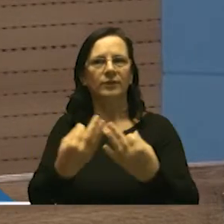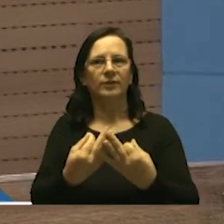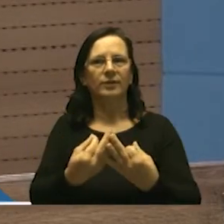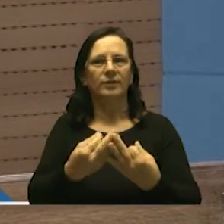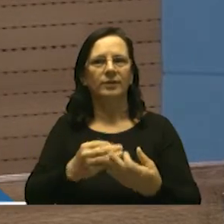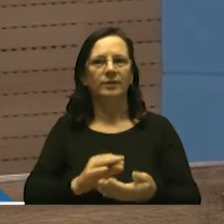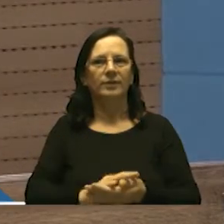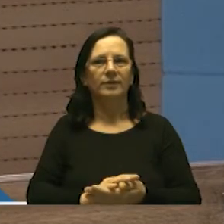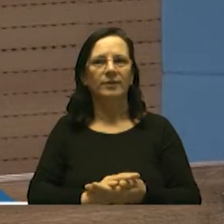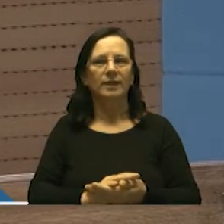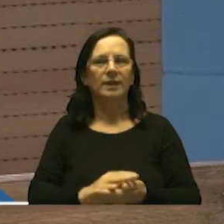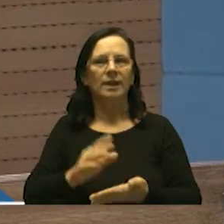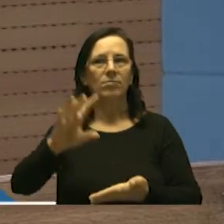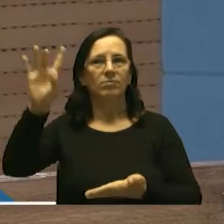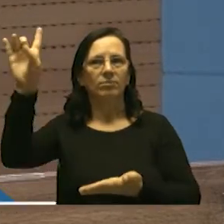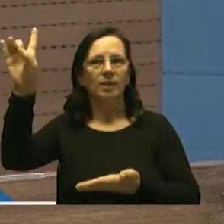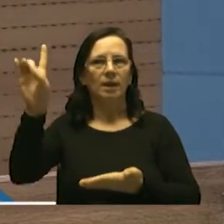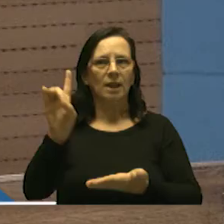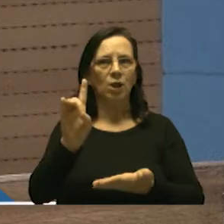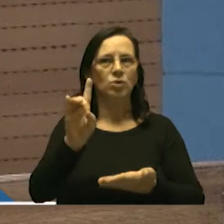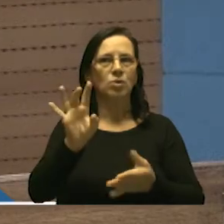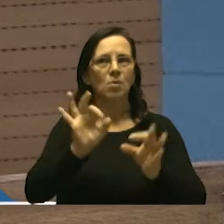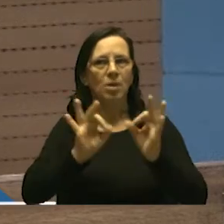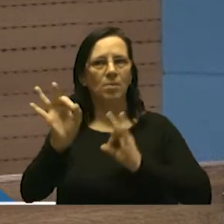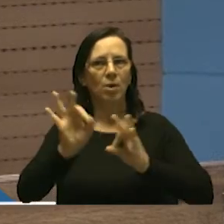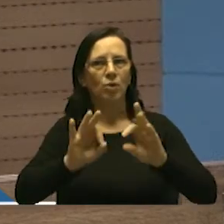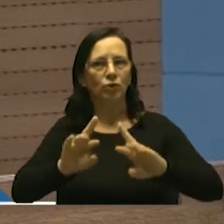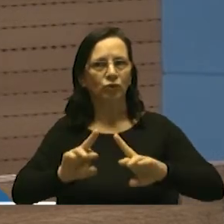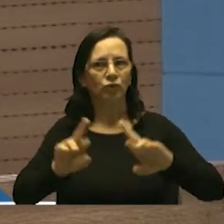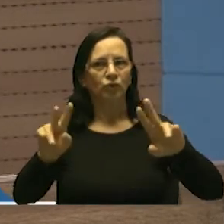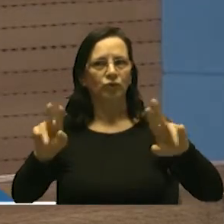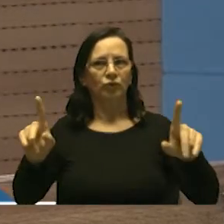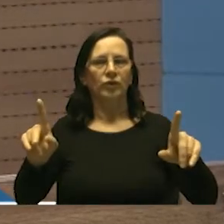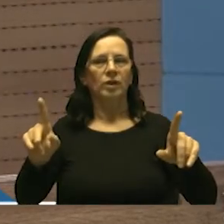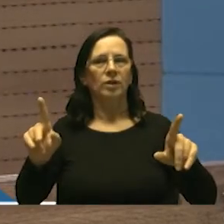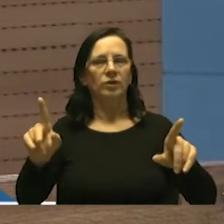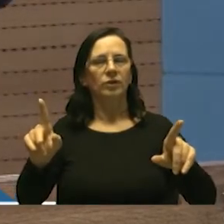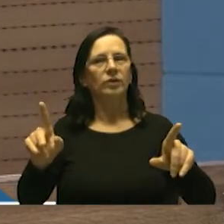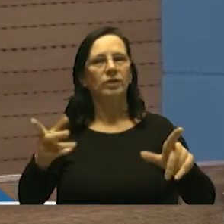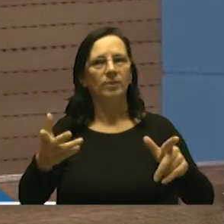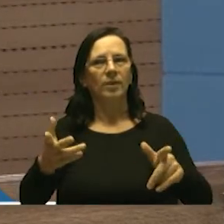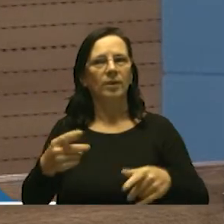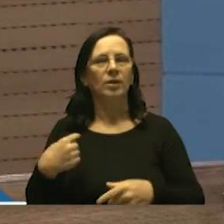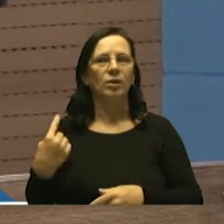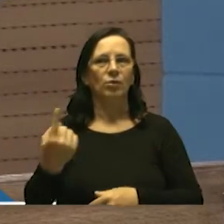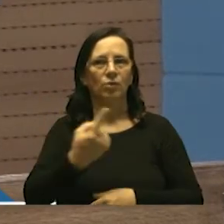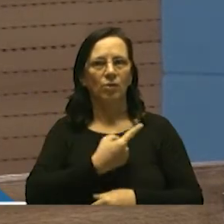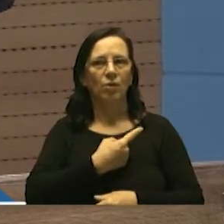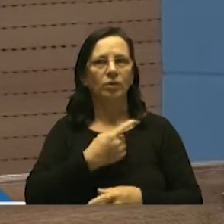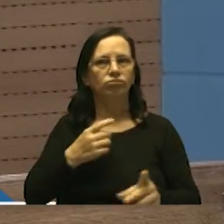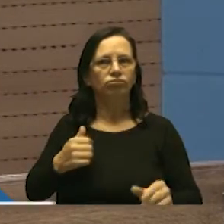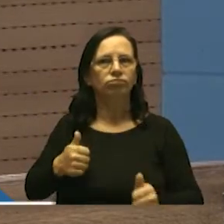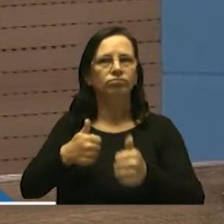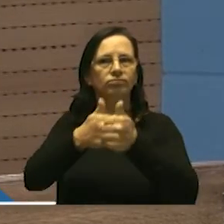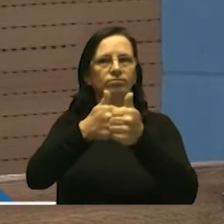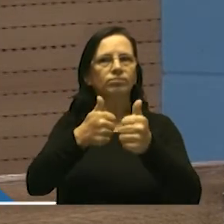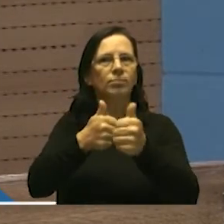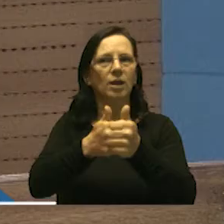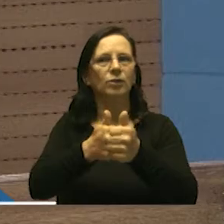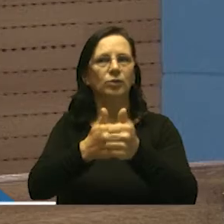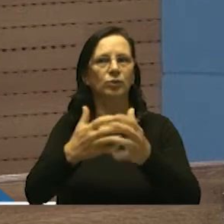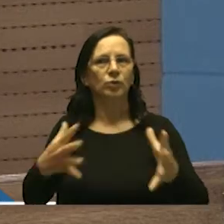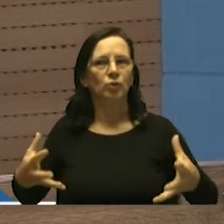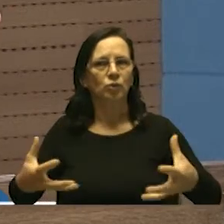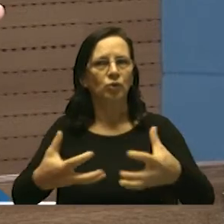pandemia quem sabe Deus preparou algo diferente uma situação diferente para que nós nos aproximássemos mais